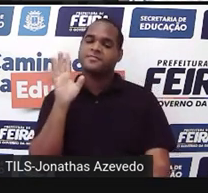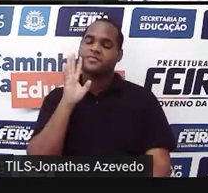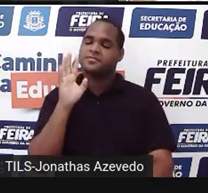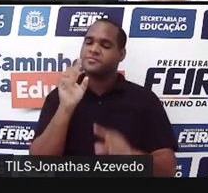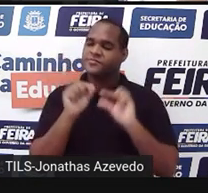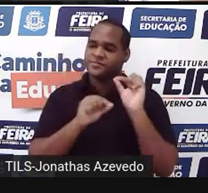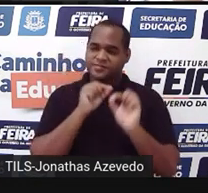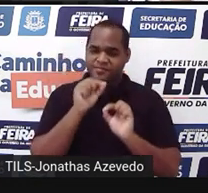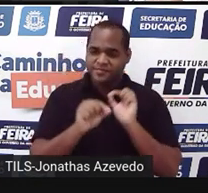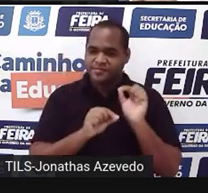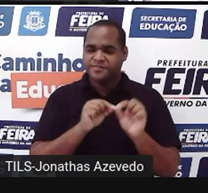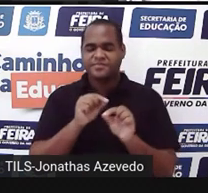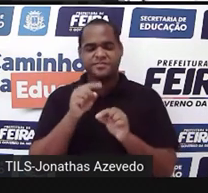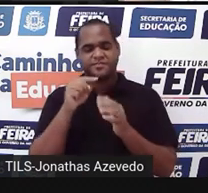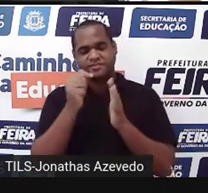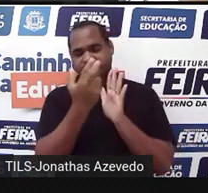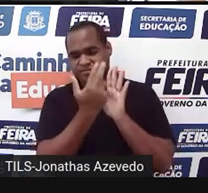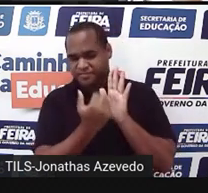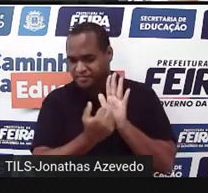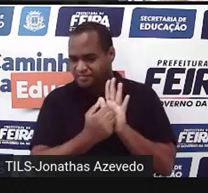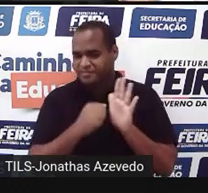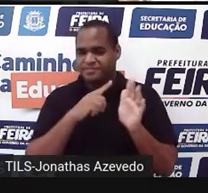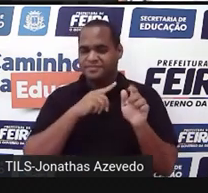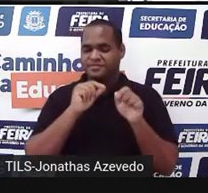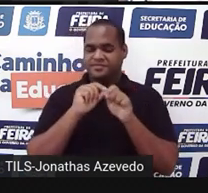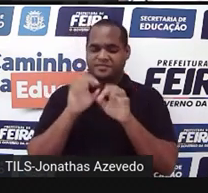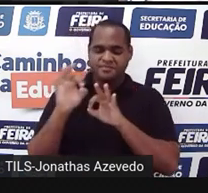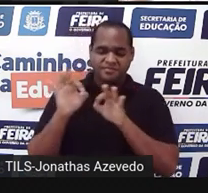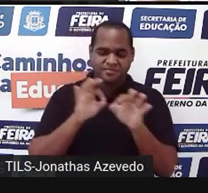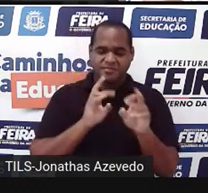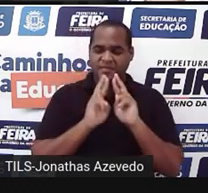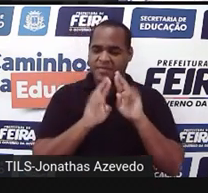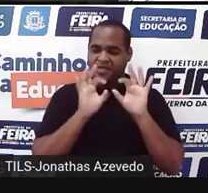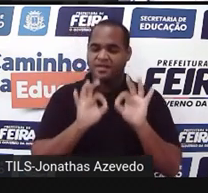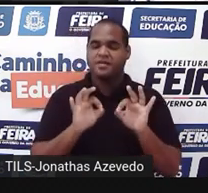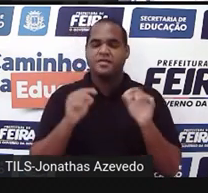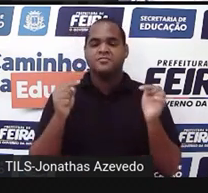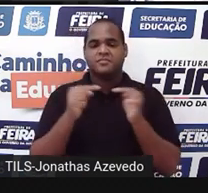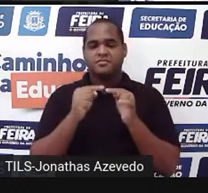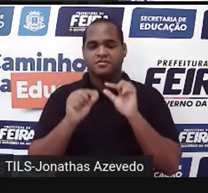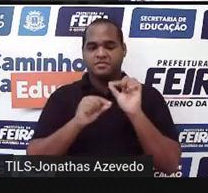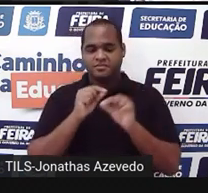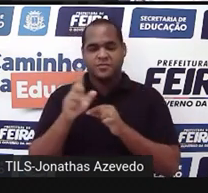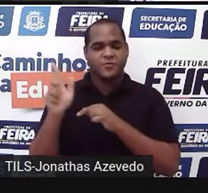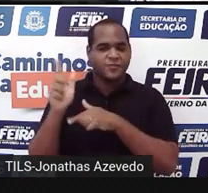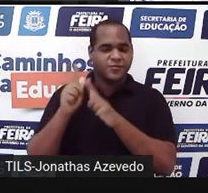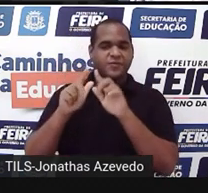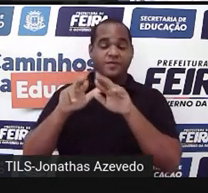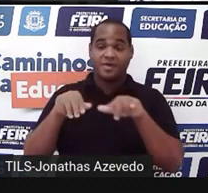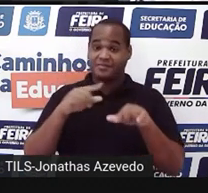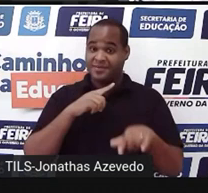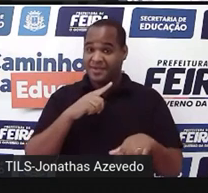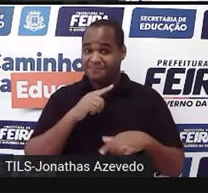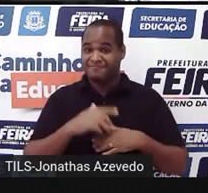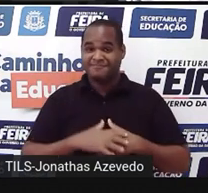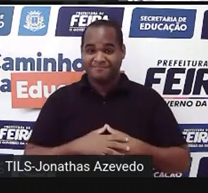nisso. tenta desenhar, tenta fazer algum rascunho e ver se existem outras maneiras. Tá bom?